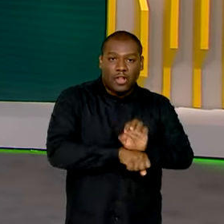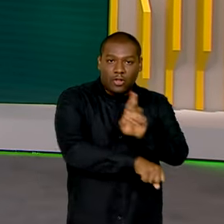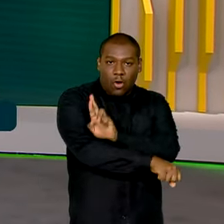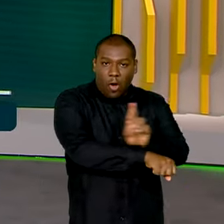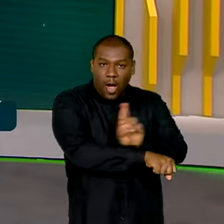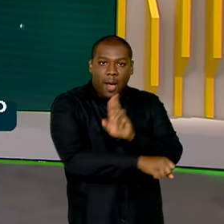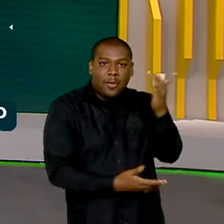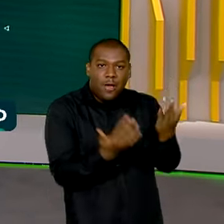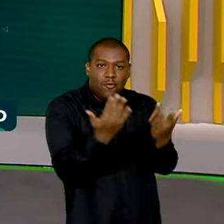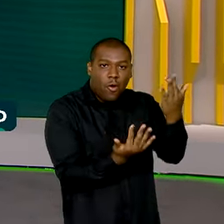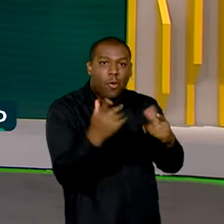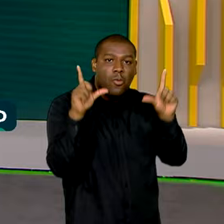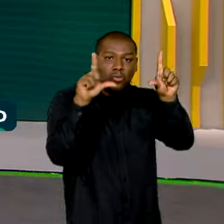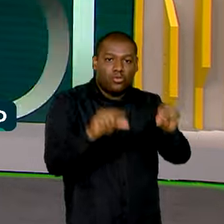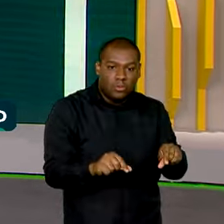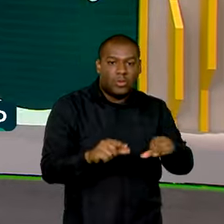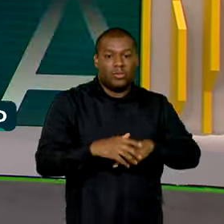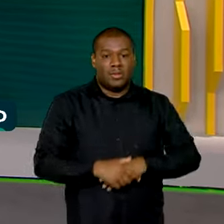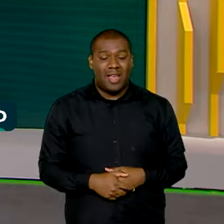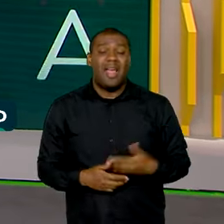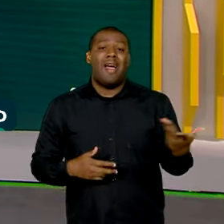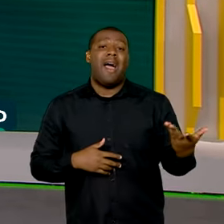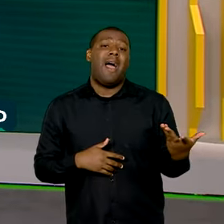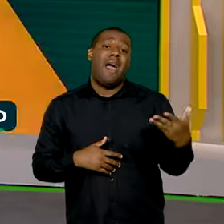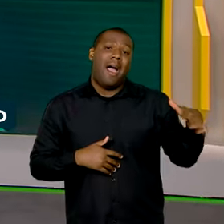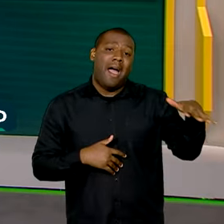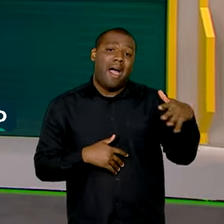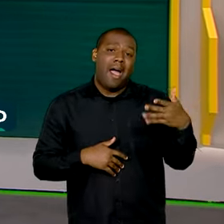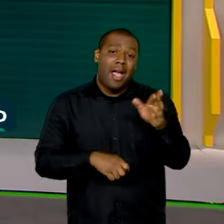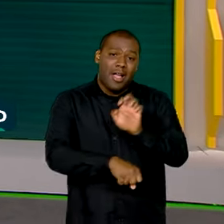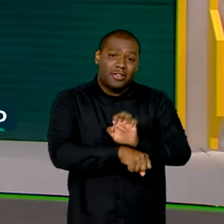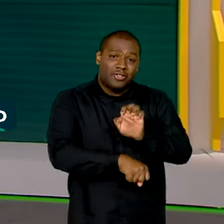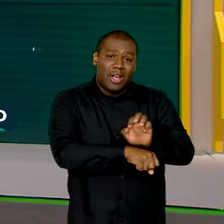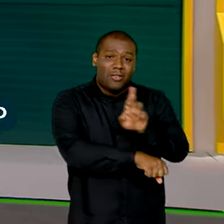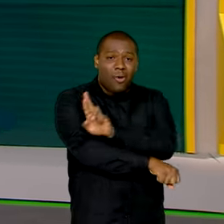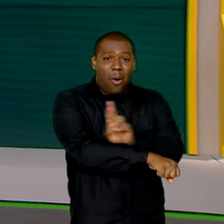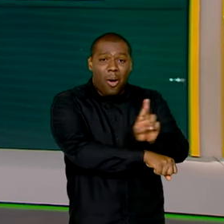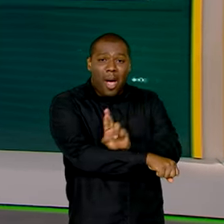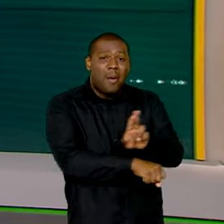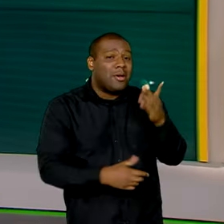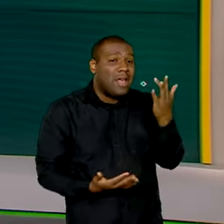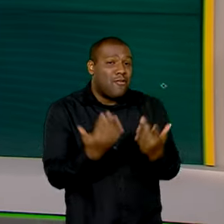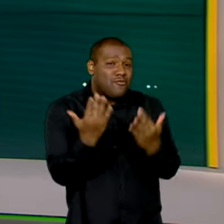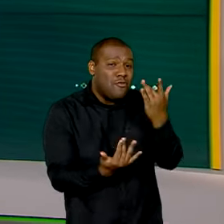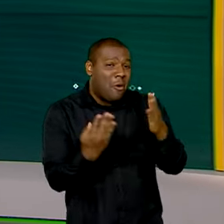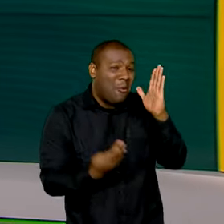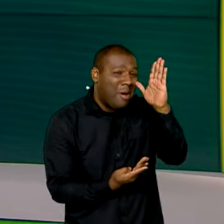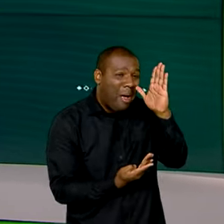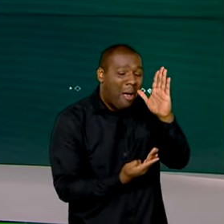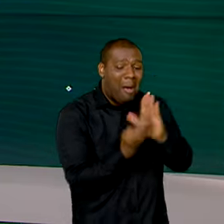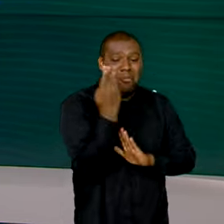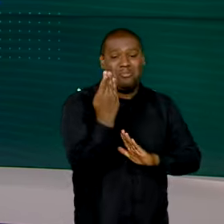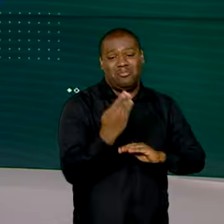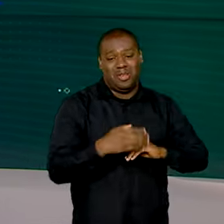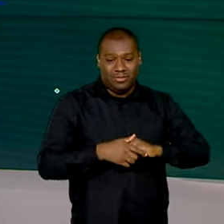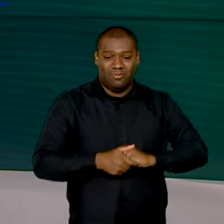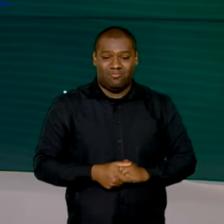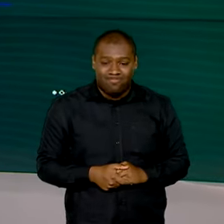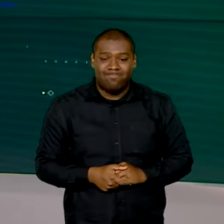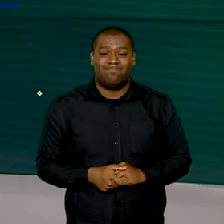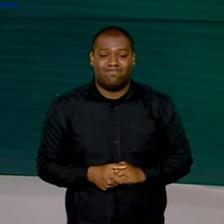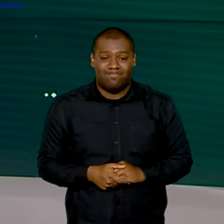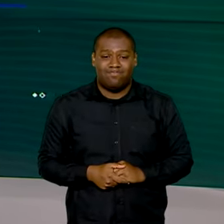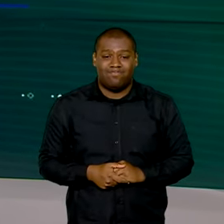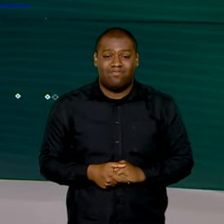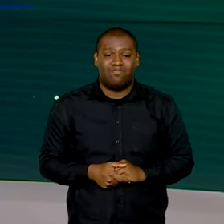A região enfrenta uma das piores estiagens das últimas duas décadas, situação agravada